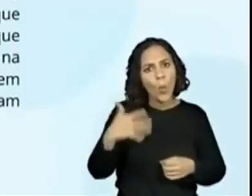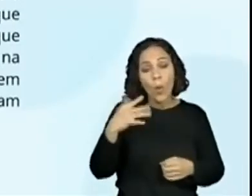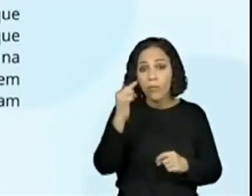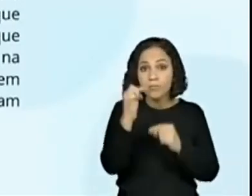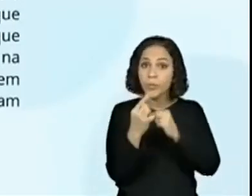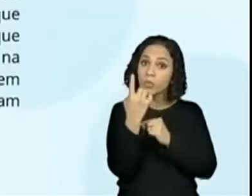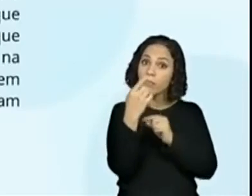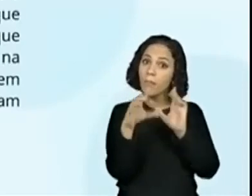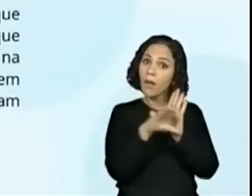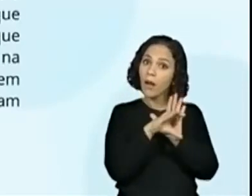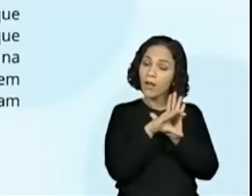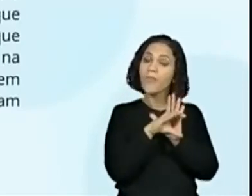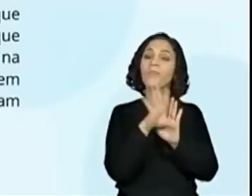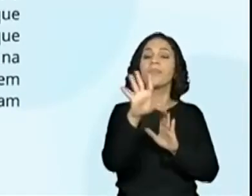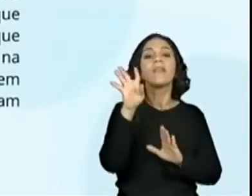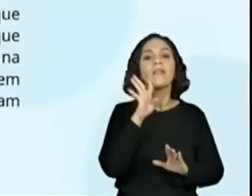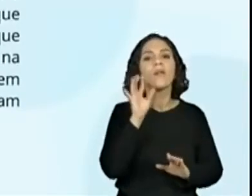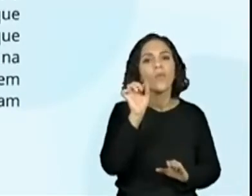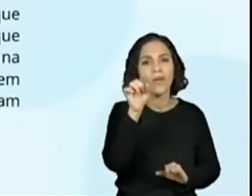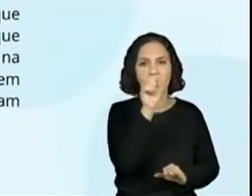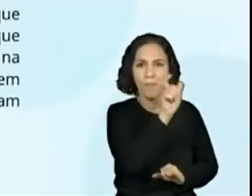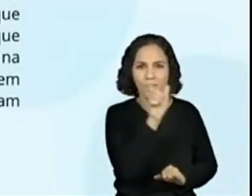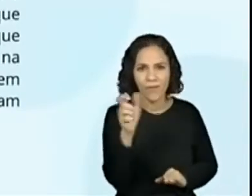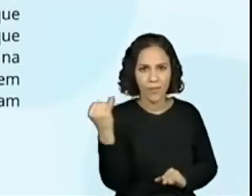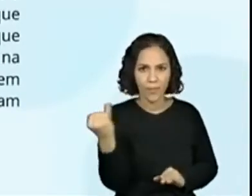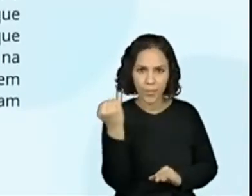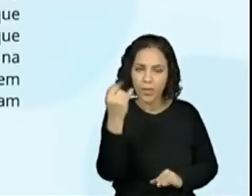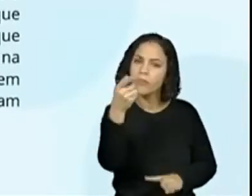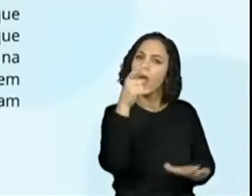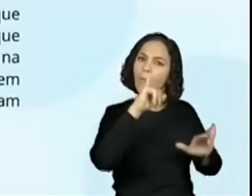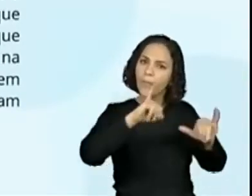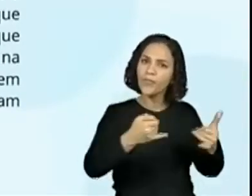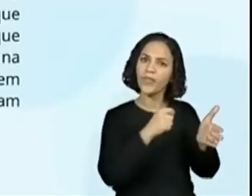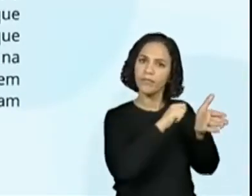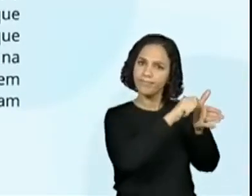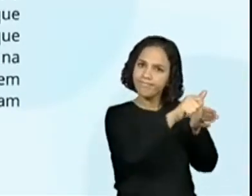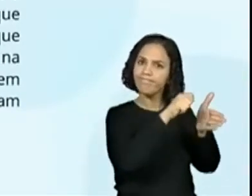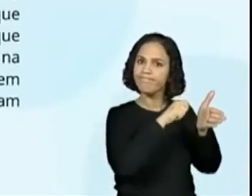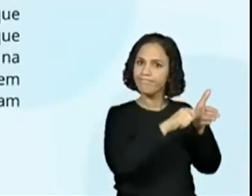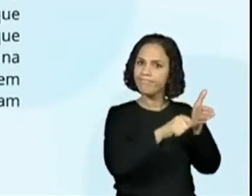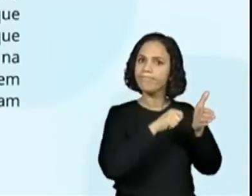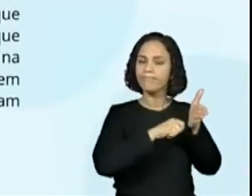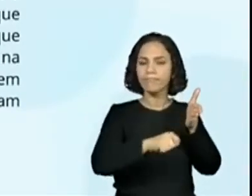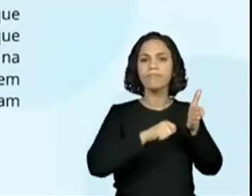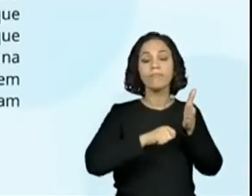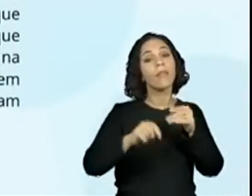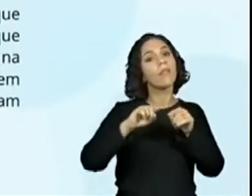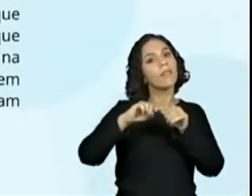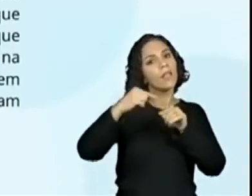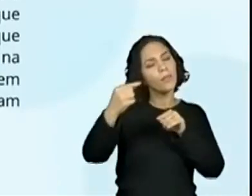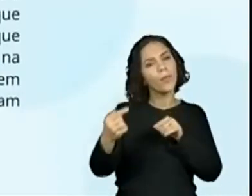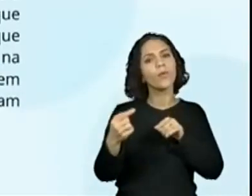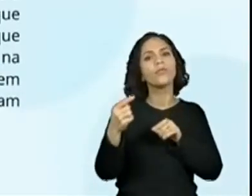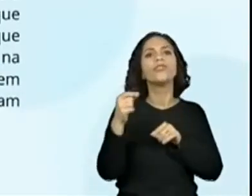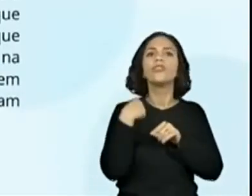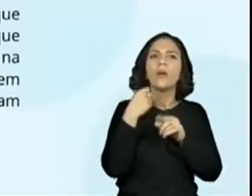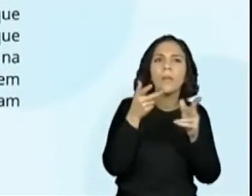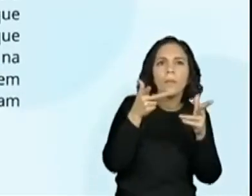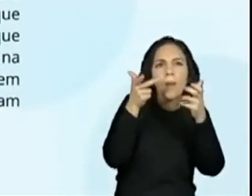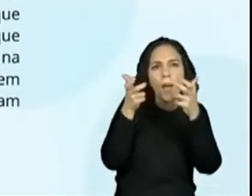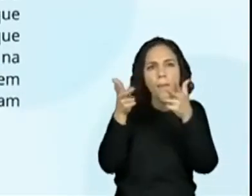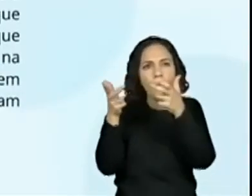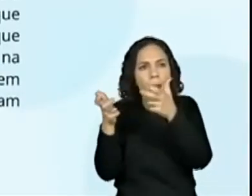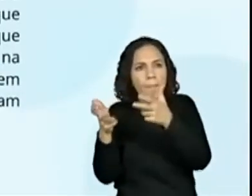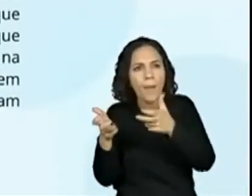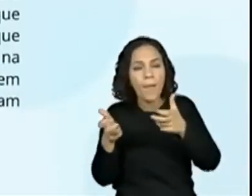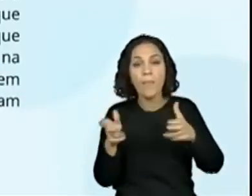lembrando que é legal já ir até destacando ali o que você acha mais importante, não é? Sim. Para a gente poder depois ali fazer a verificação com